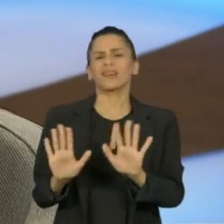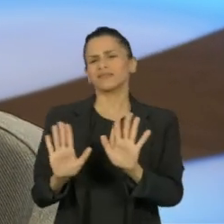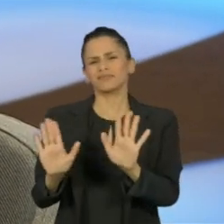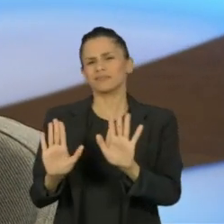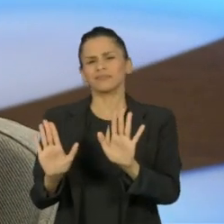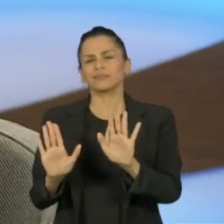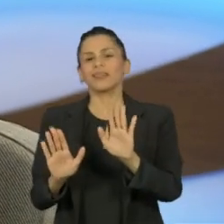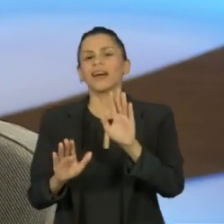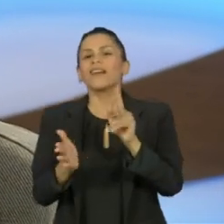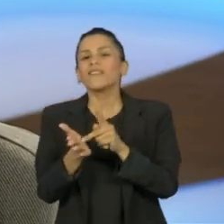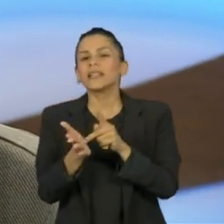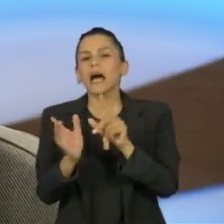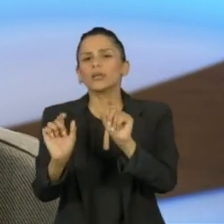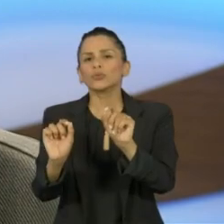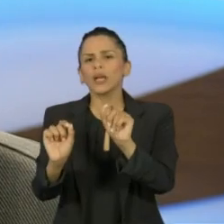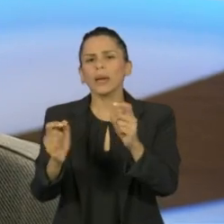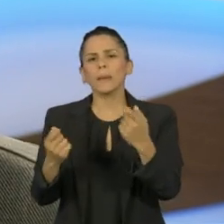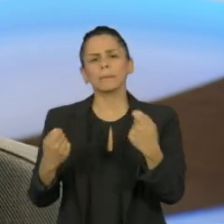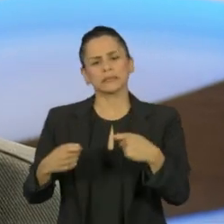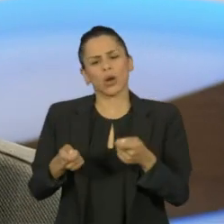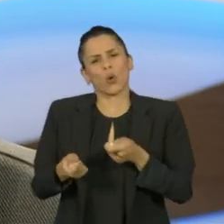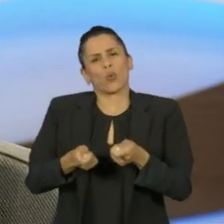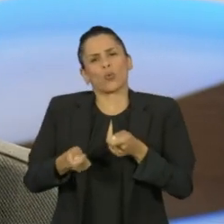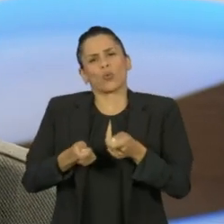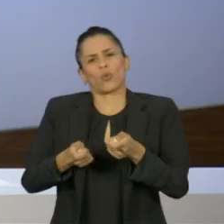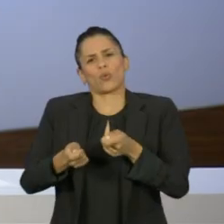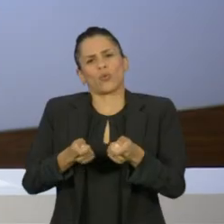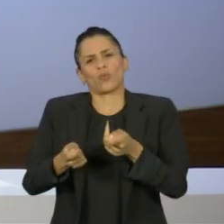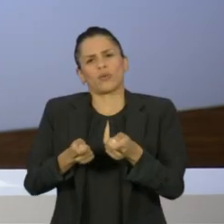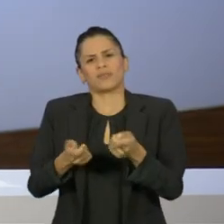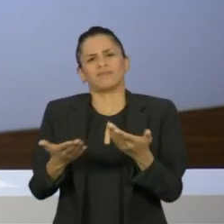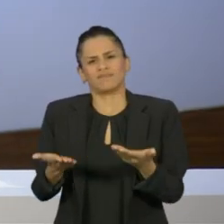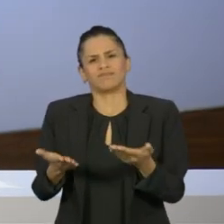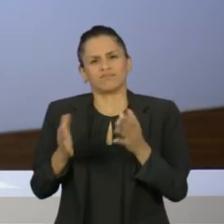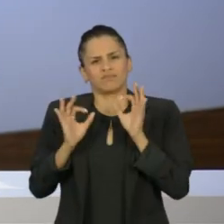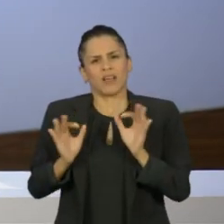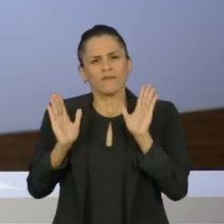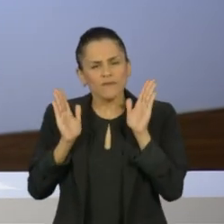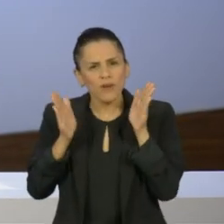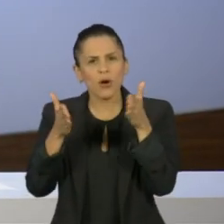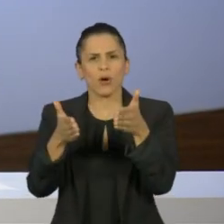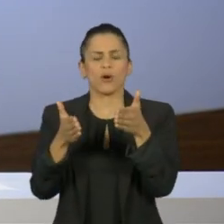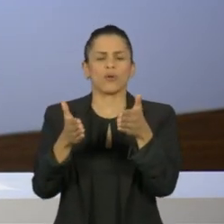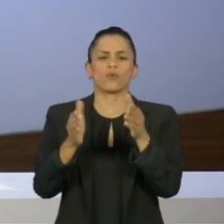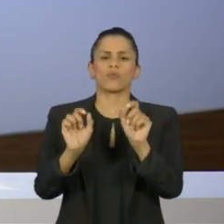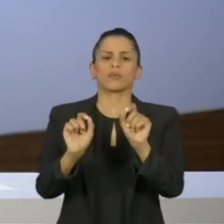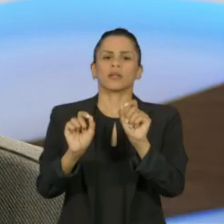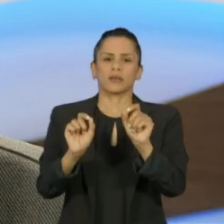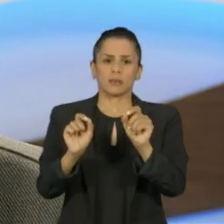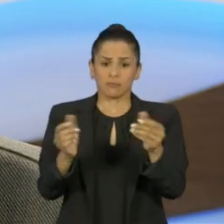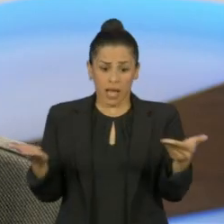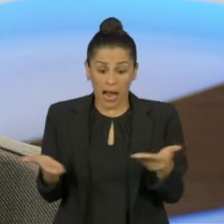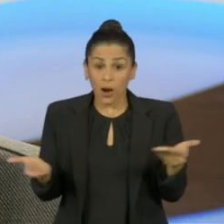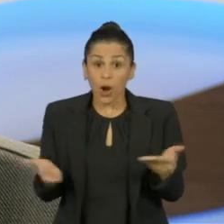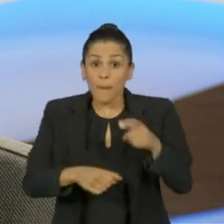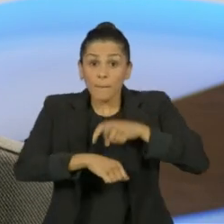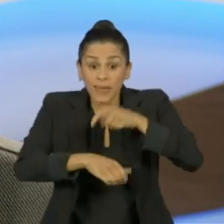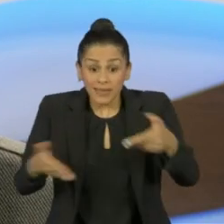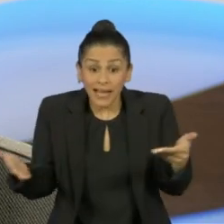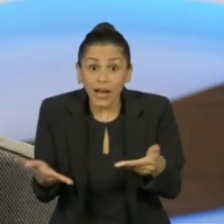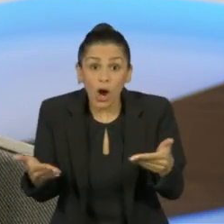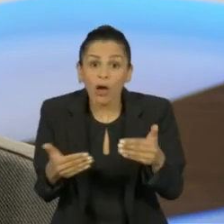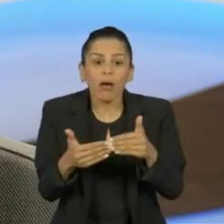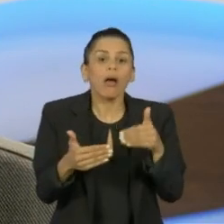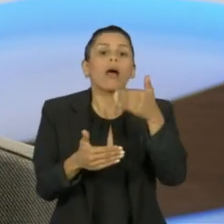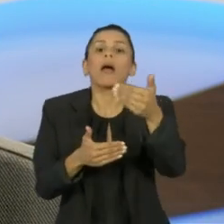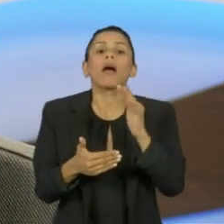de comer, na verdade é isso, tem que saber, político tem que saber focar no presente, não é sobre a próxima eleição, é sobre o que a gente